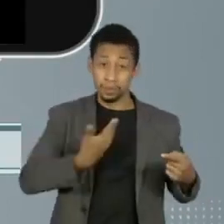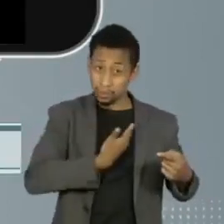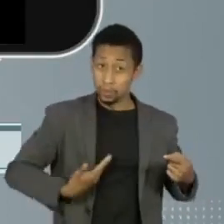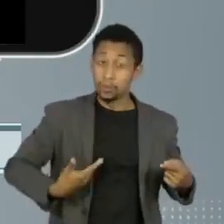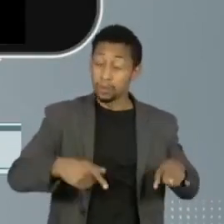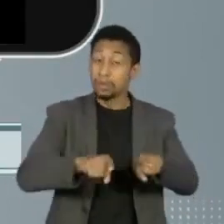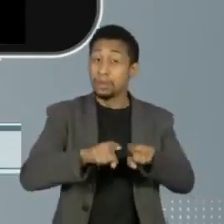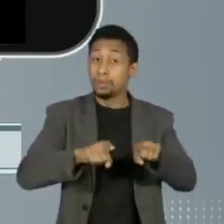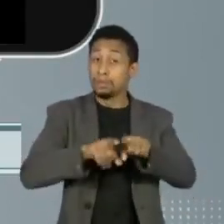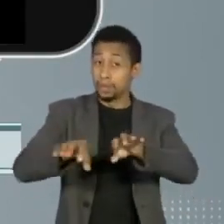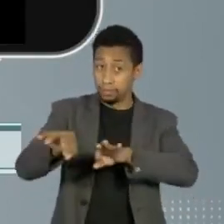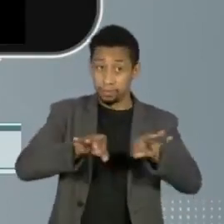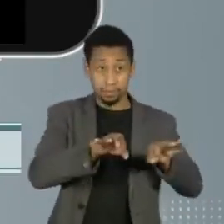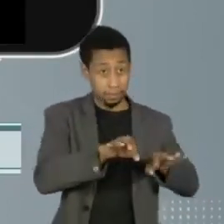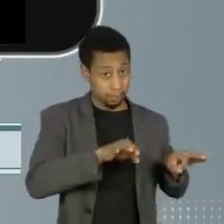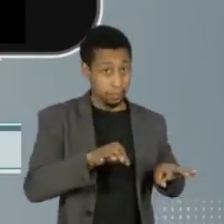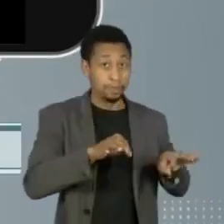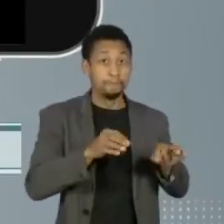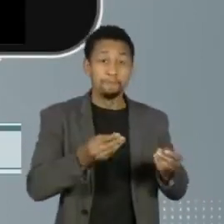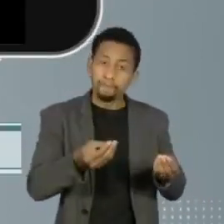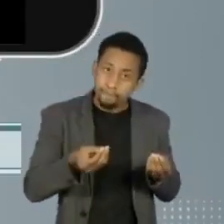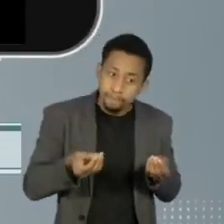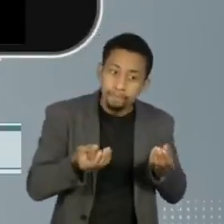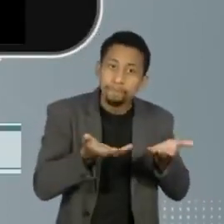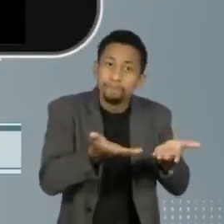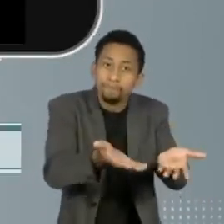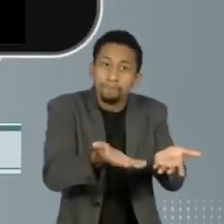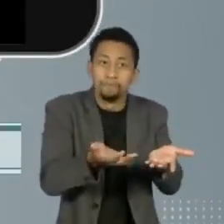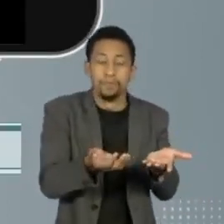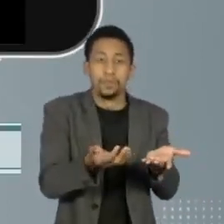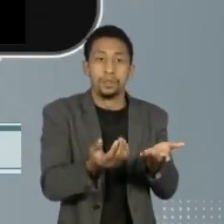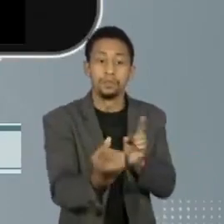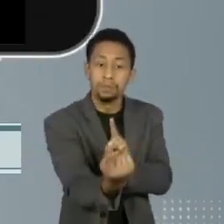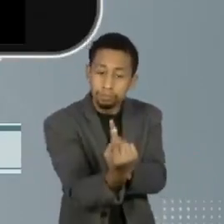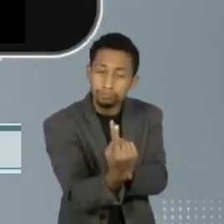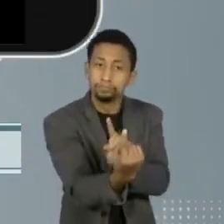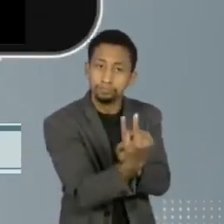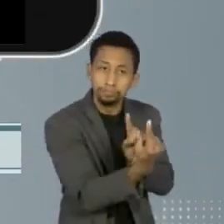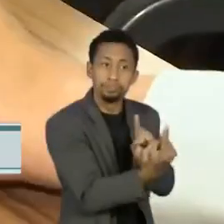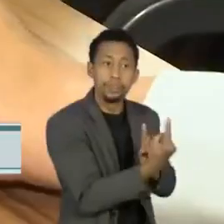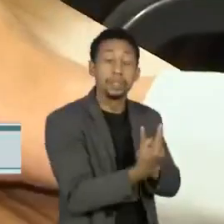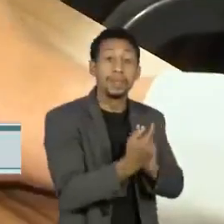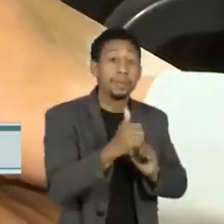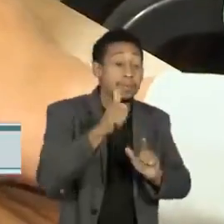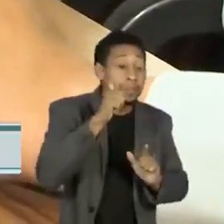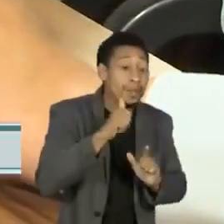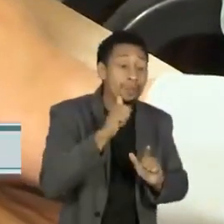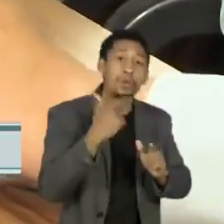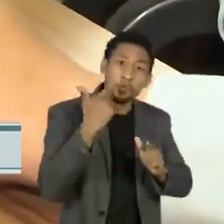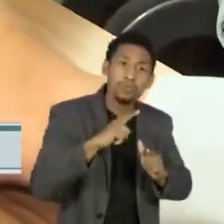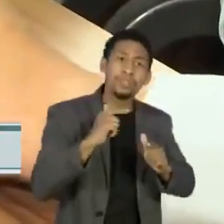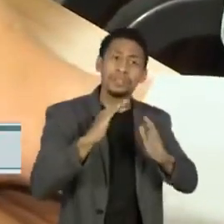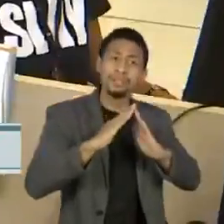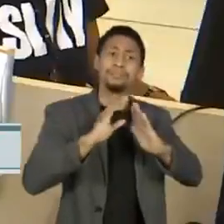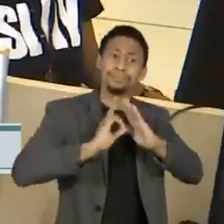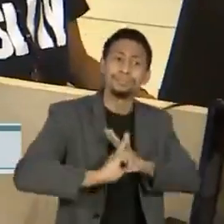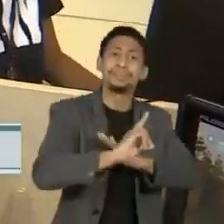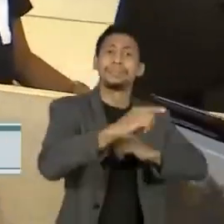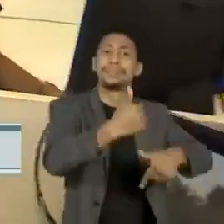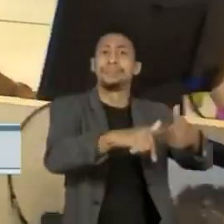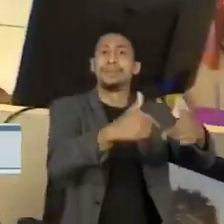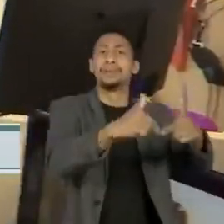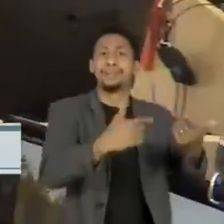devem garantir os serviços necessários para que as mulheres possam sair para trabalhar,